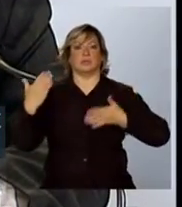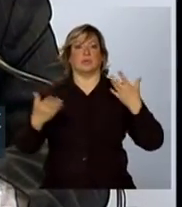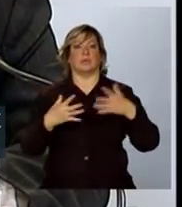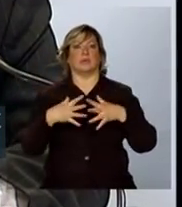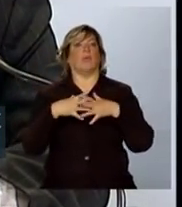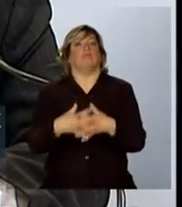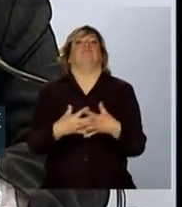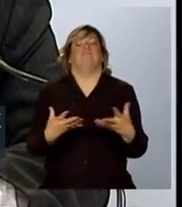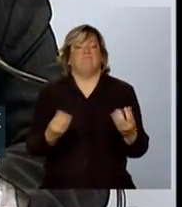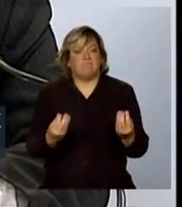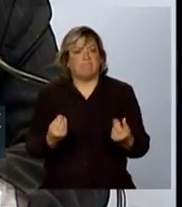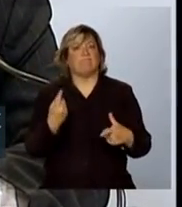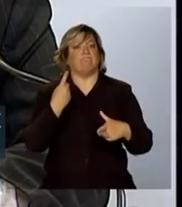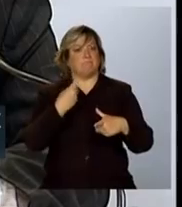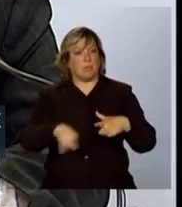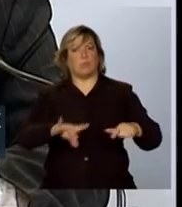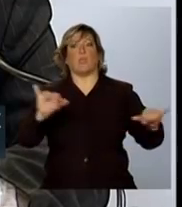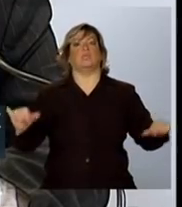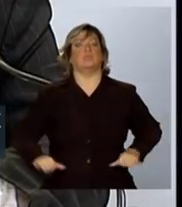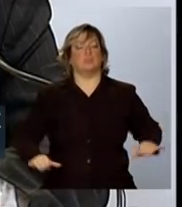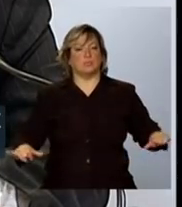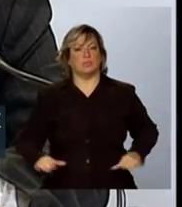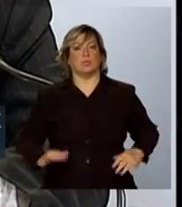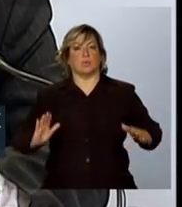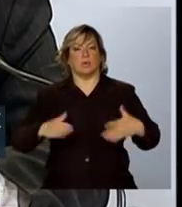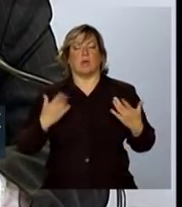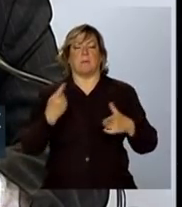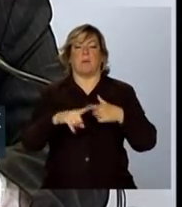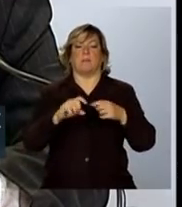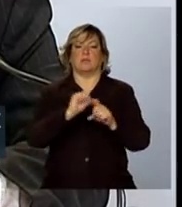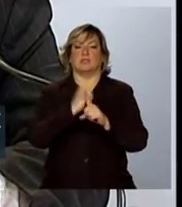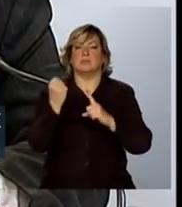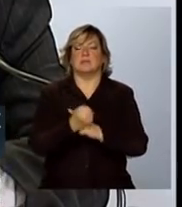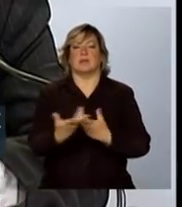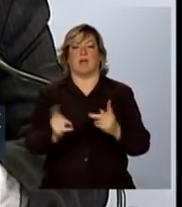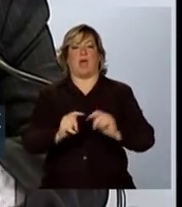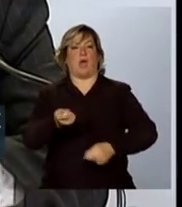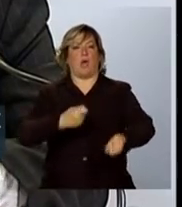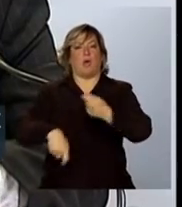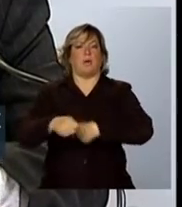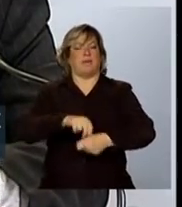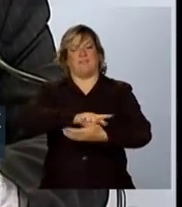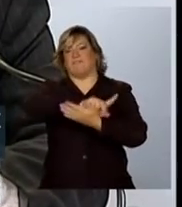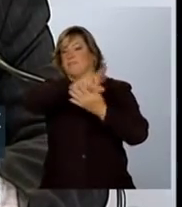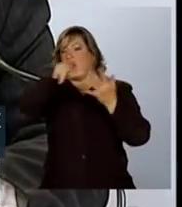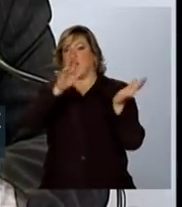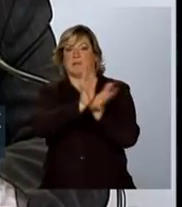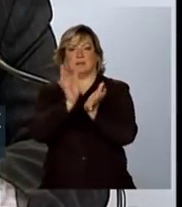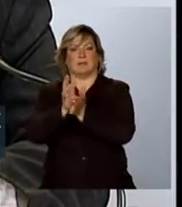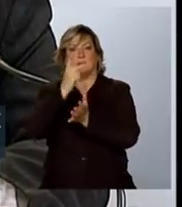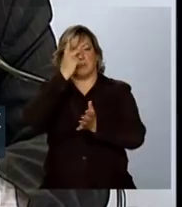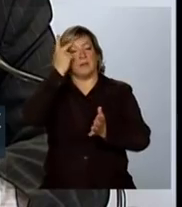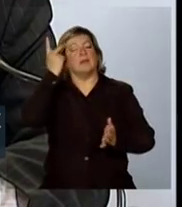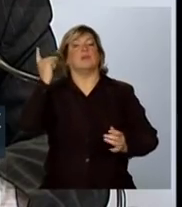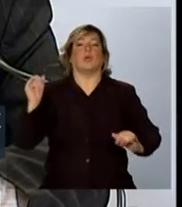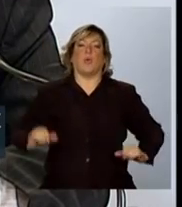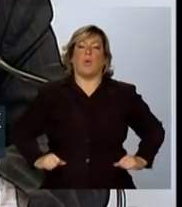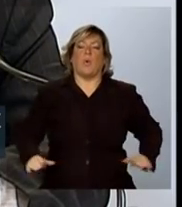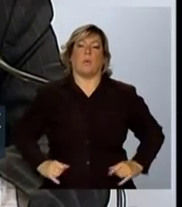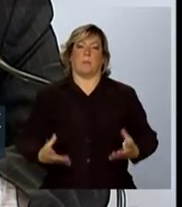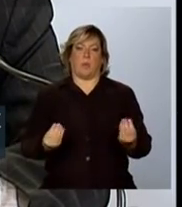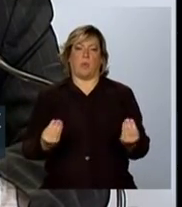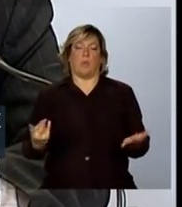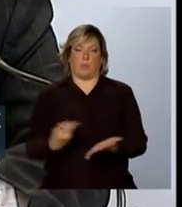que traz consequências sociais, econômicas e vários outros aspectos da vida humana,